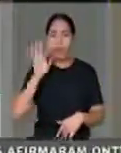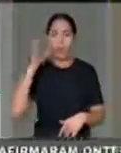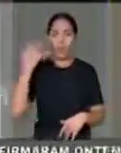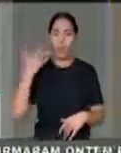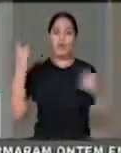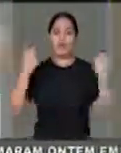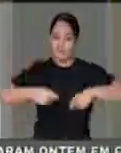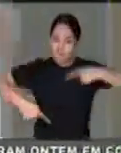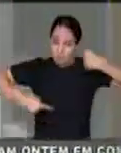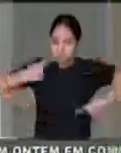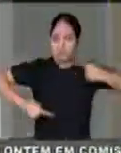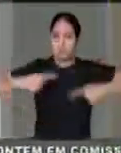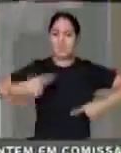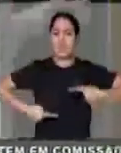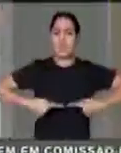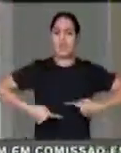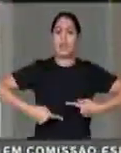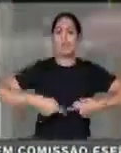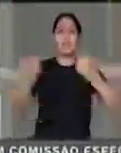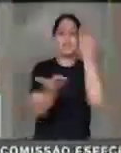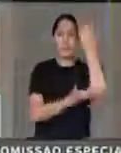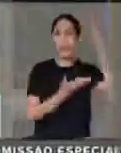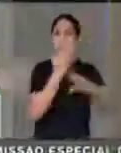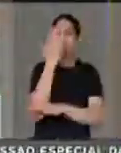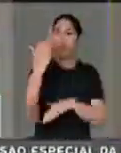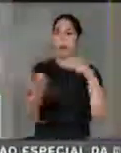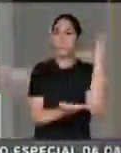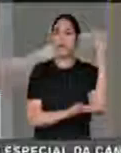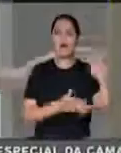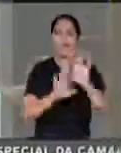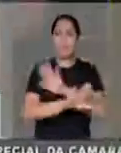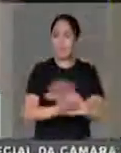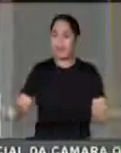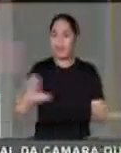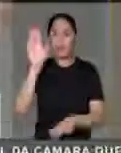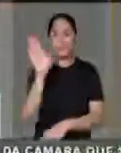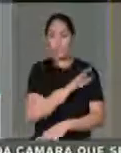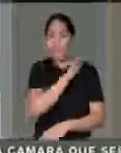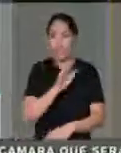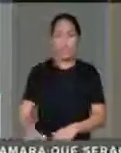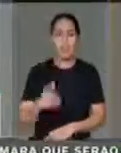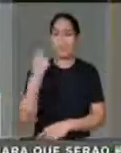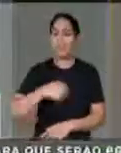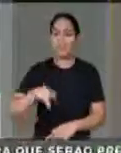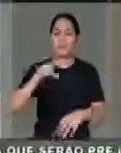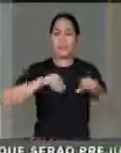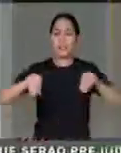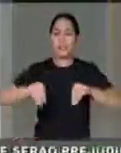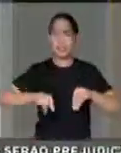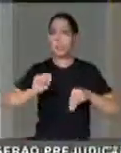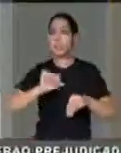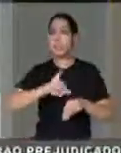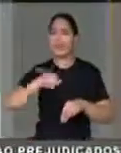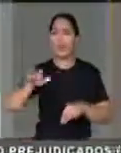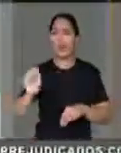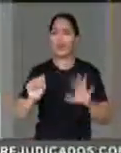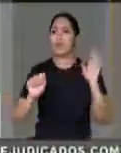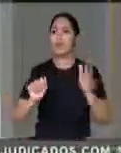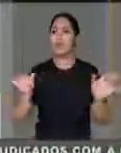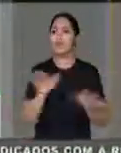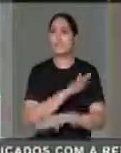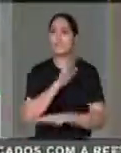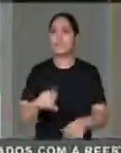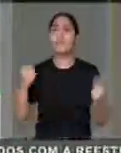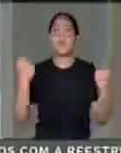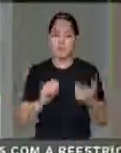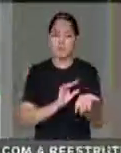É preciso discutir desmatamento zero, não precisa de mais terra para soja, chega. E é preciso também que a gente recupere o fundo